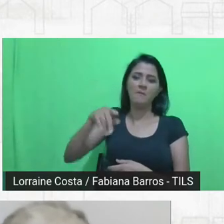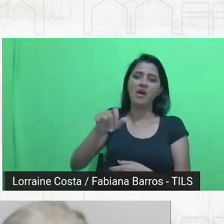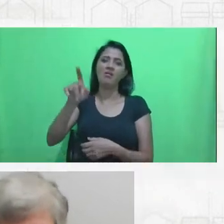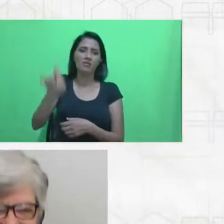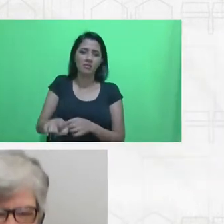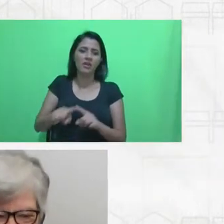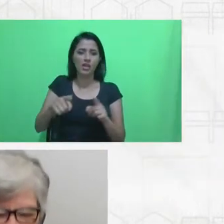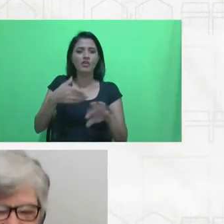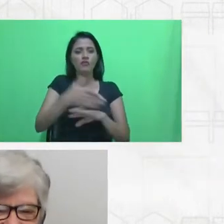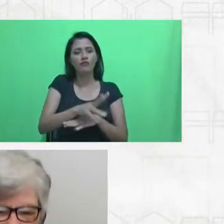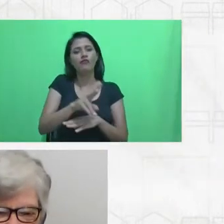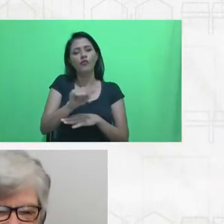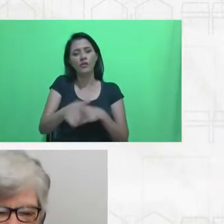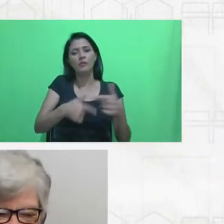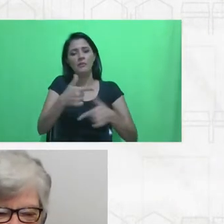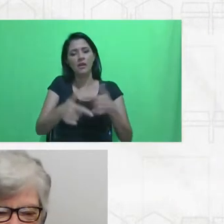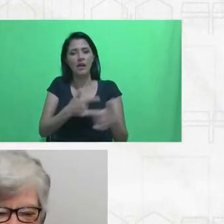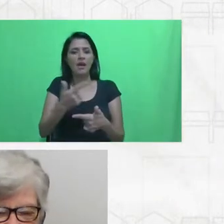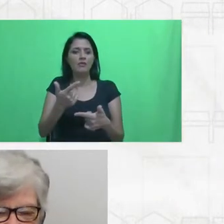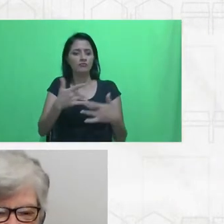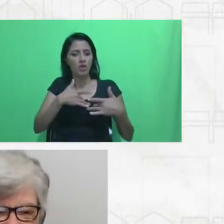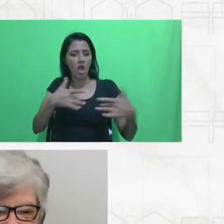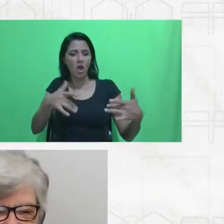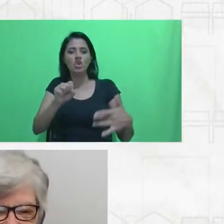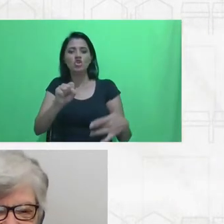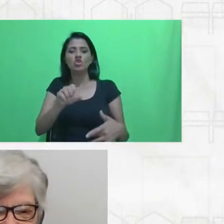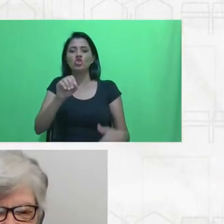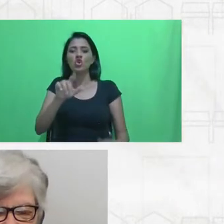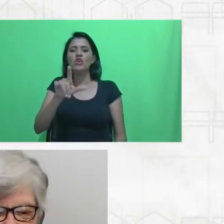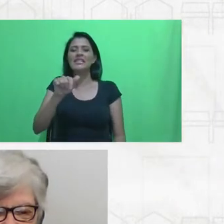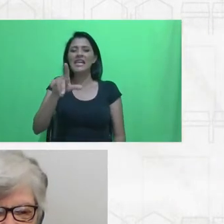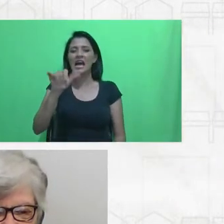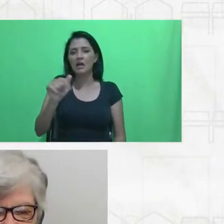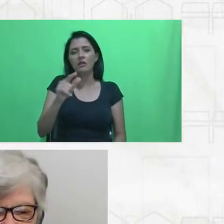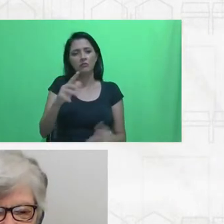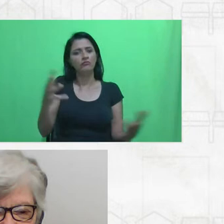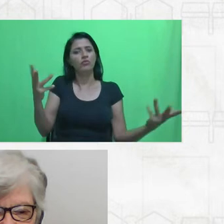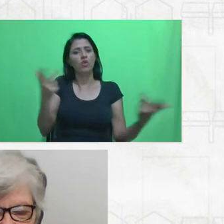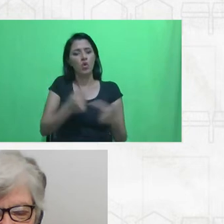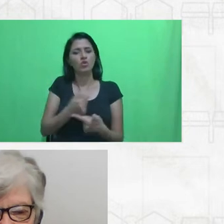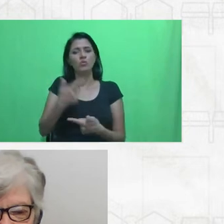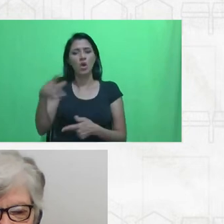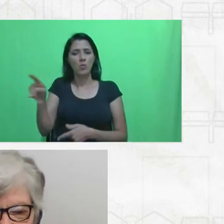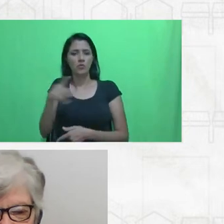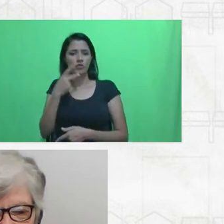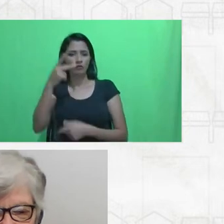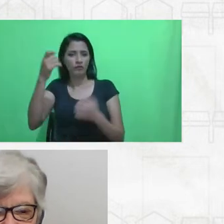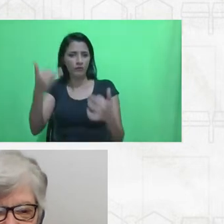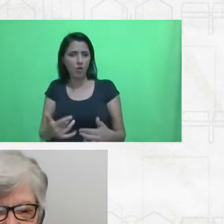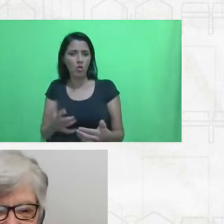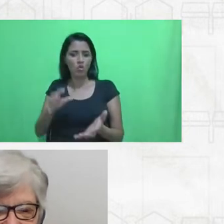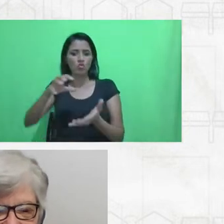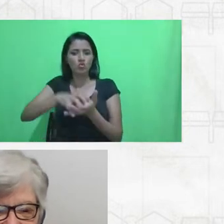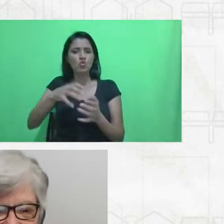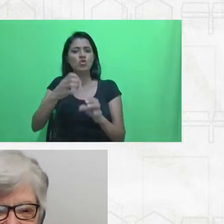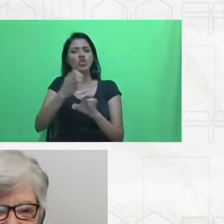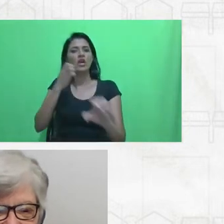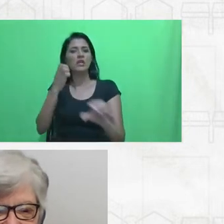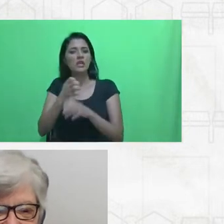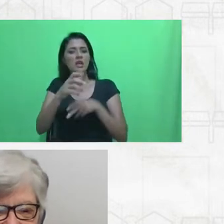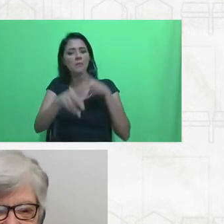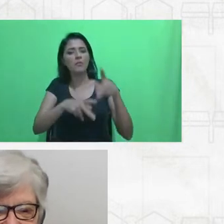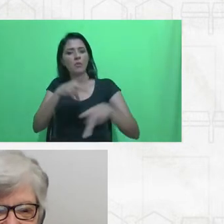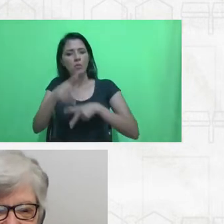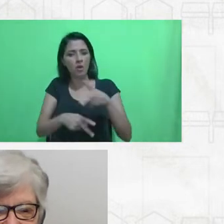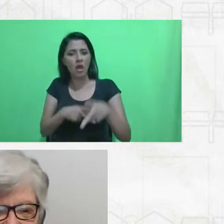espetaculares. O professor Neber hoje falou uma coisa que eu achei muito bonita, é o núcleo de engenharia popular e ele ensinou o núcleo de